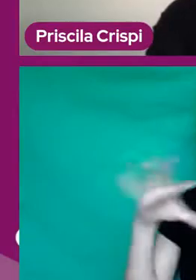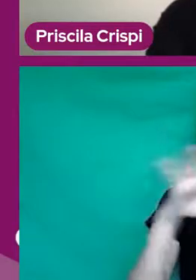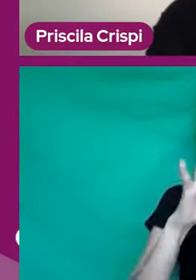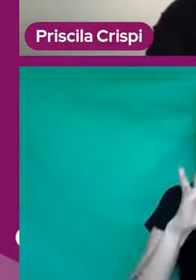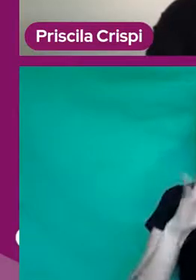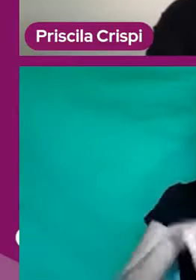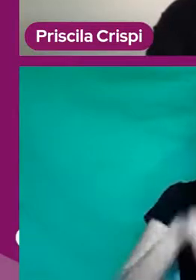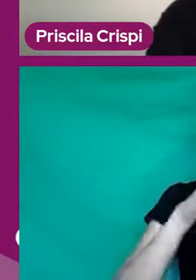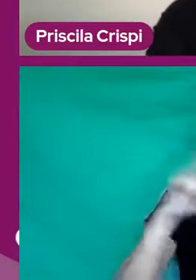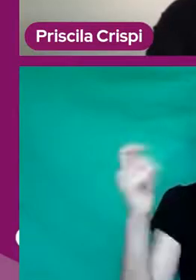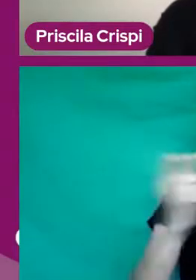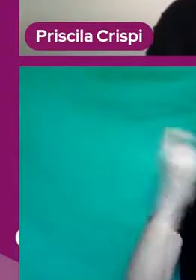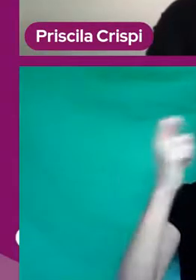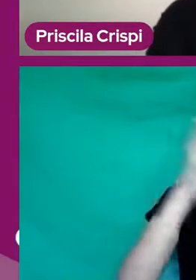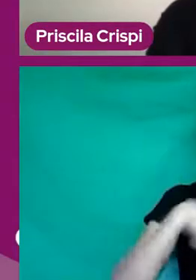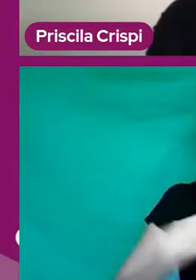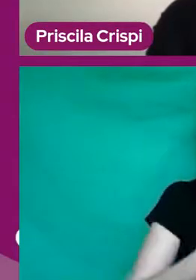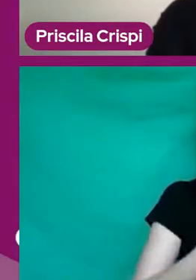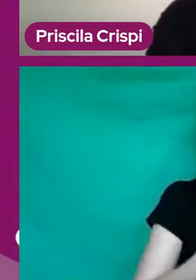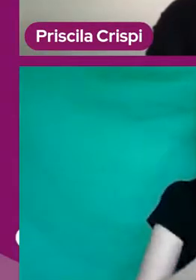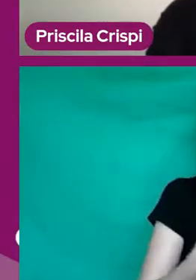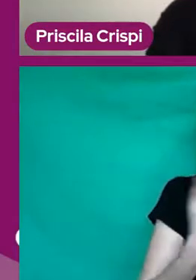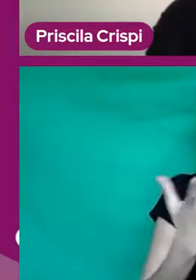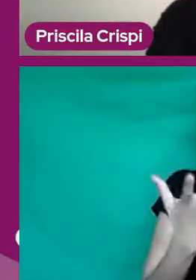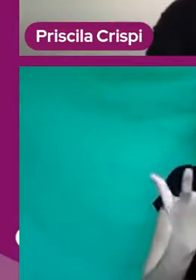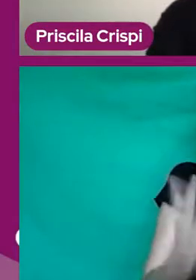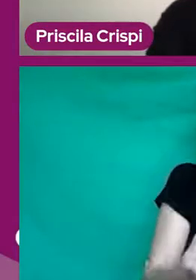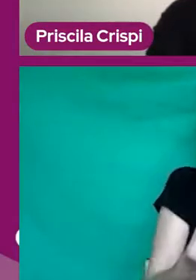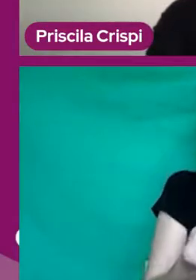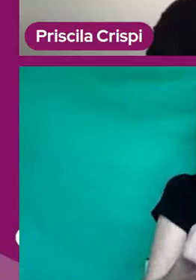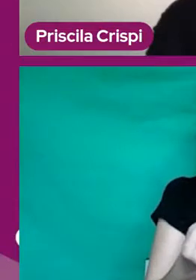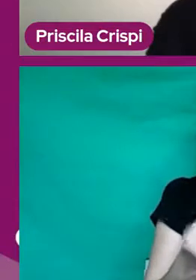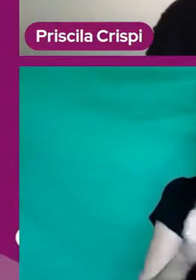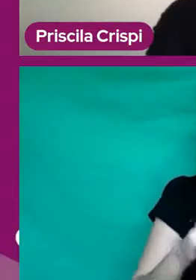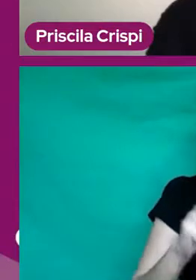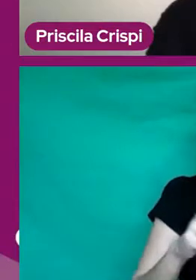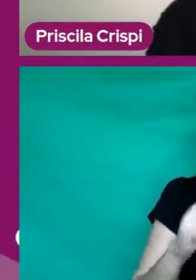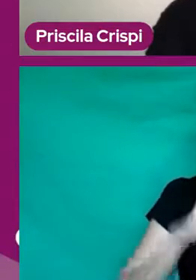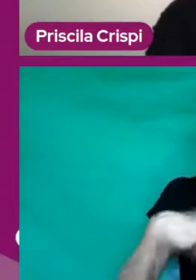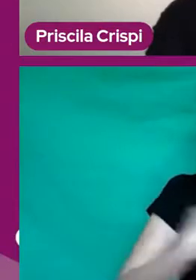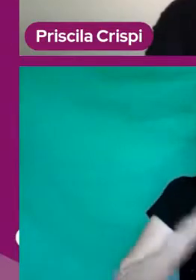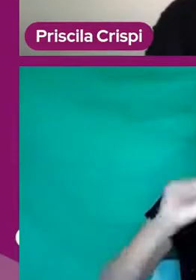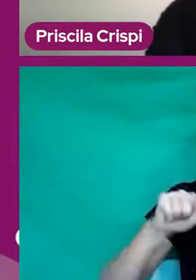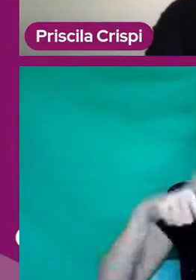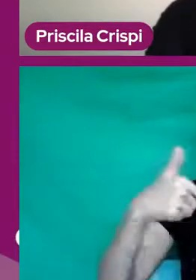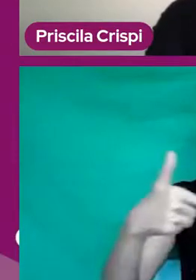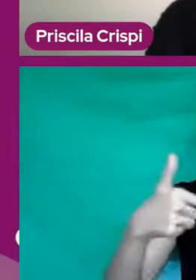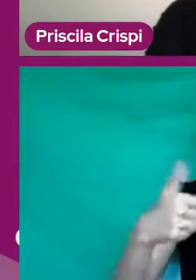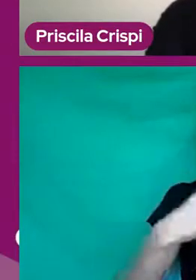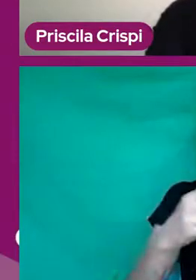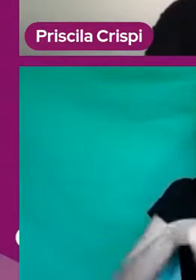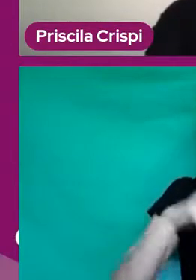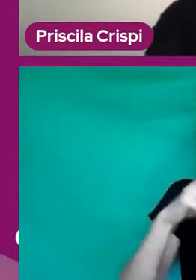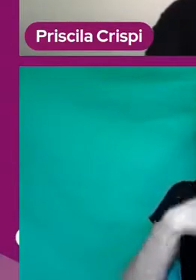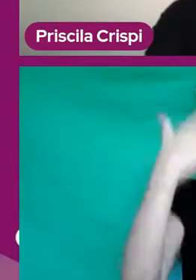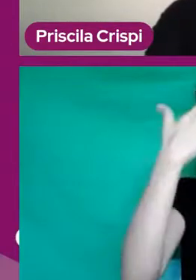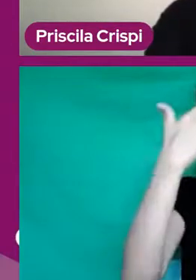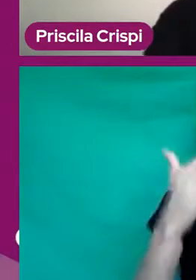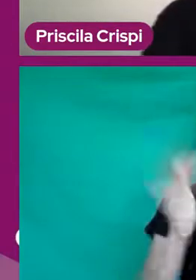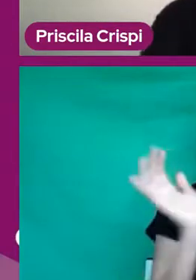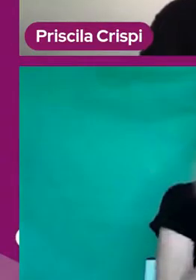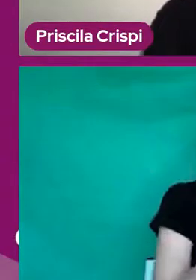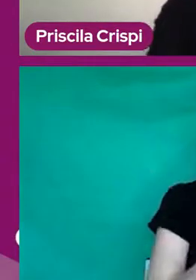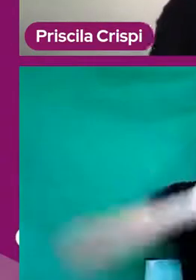com muita garra, agradeço toda a equipe que está hoje por trás dele e que